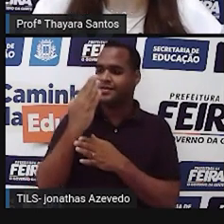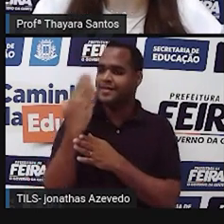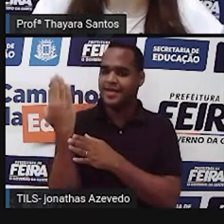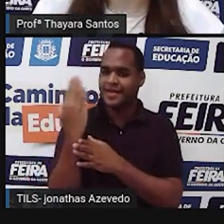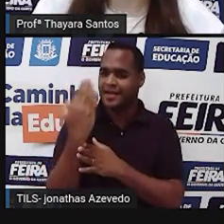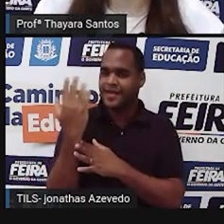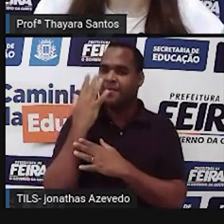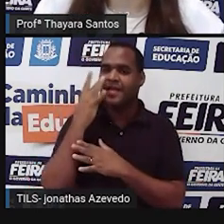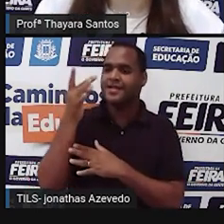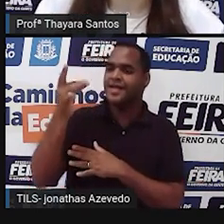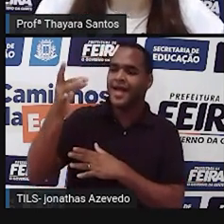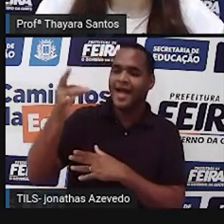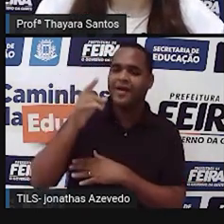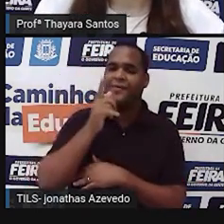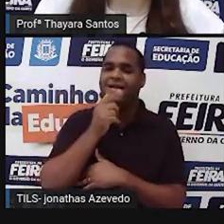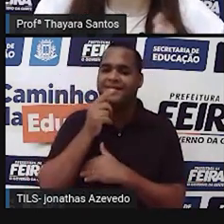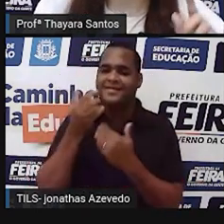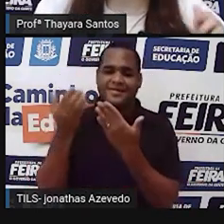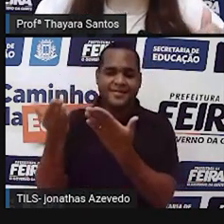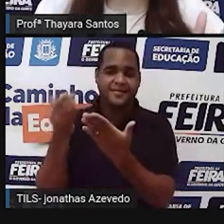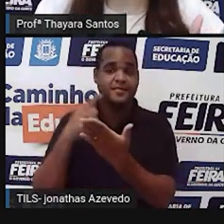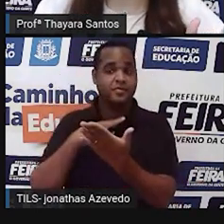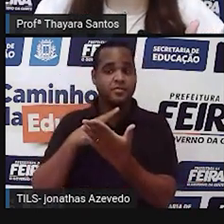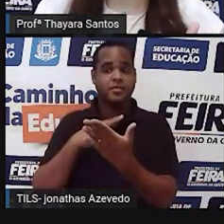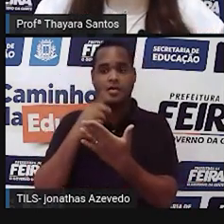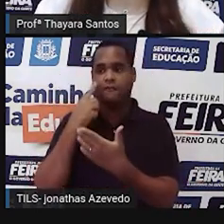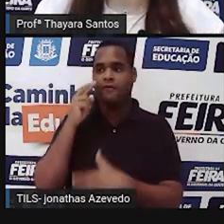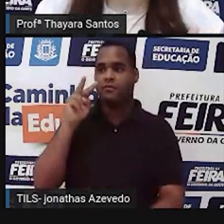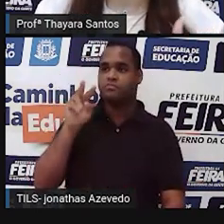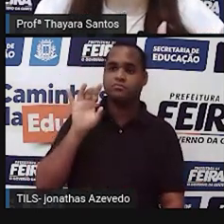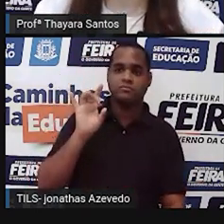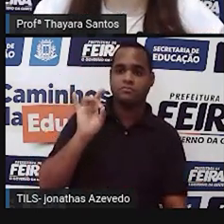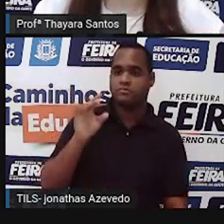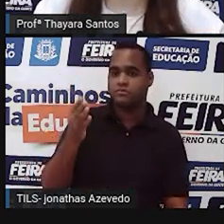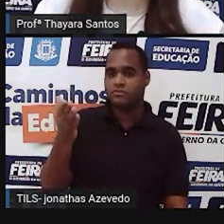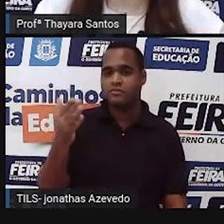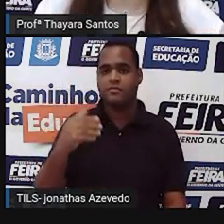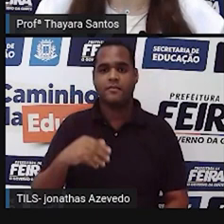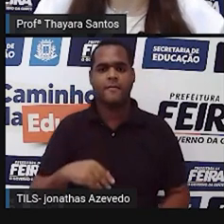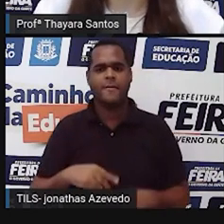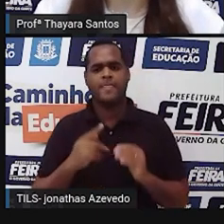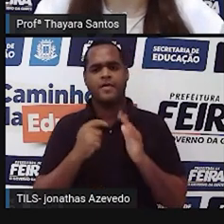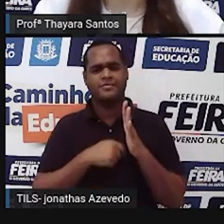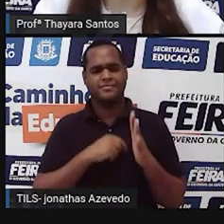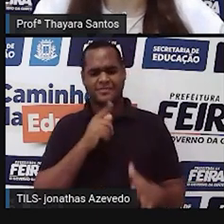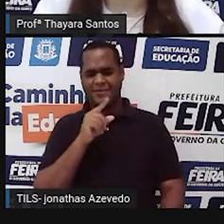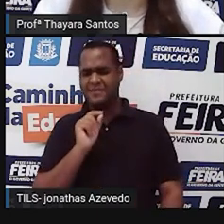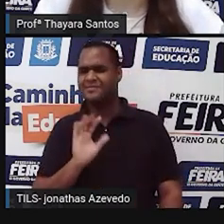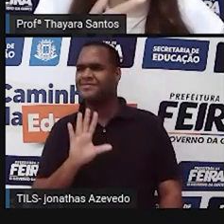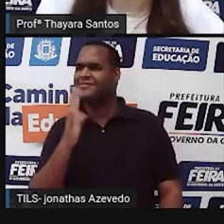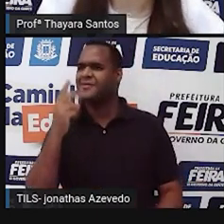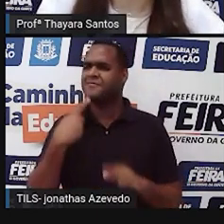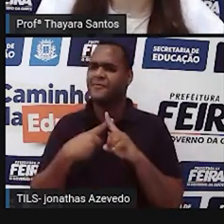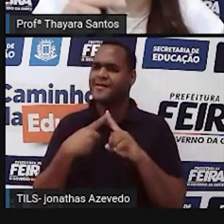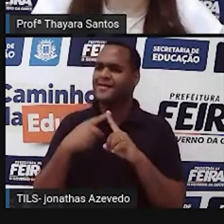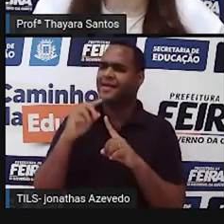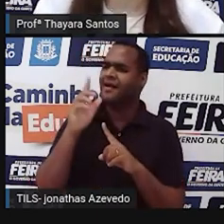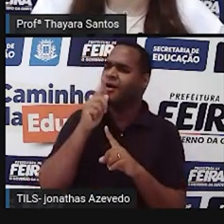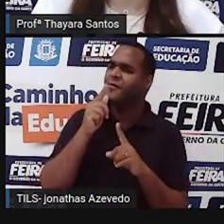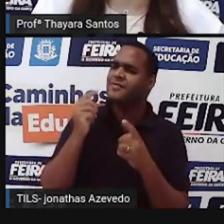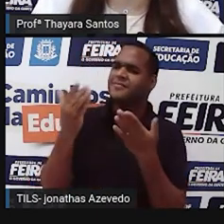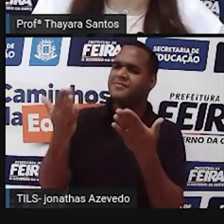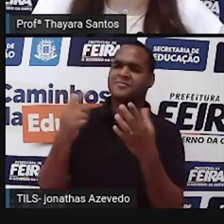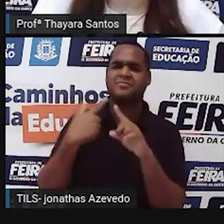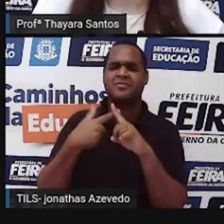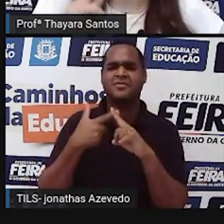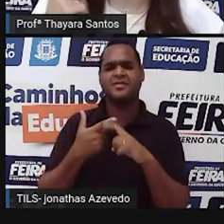está meio úmida, mas não choveu. Então, eu fiz uma observação. Aí, depois, começo a me perguntar por que o que será que está acontecendo? O que será que aconteceu que a janela